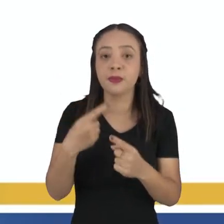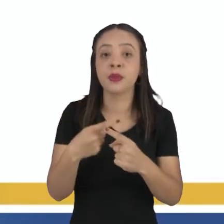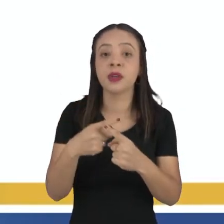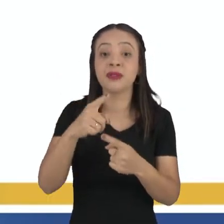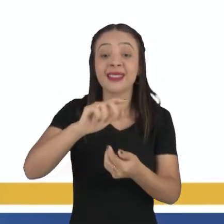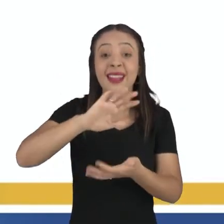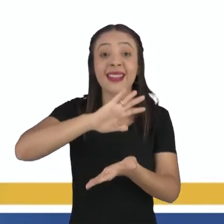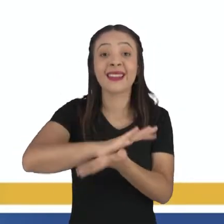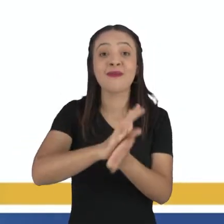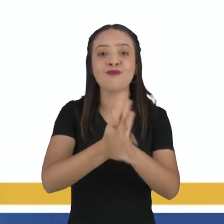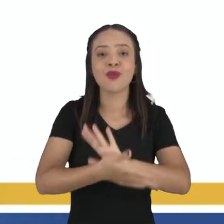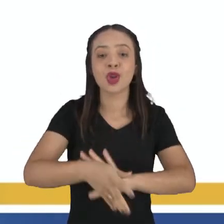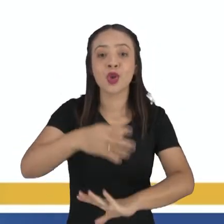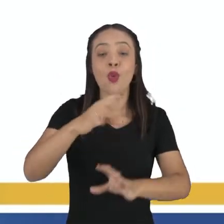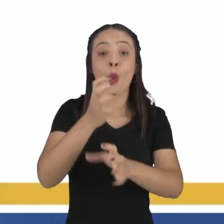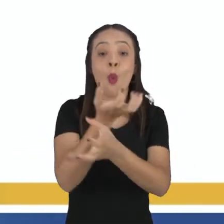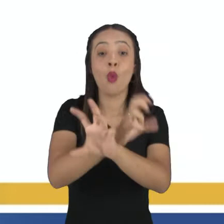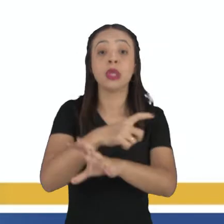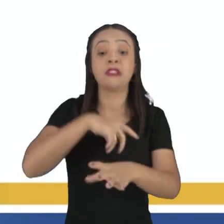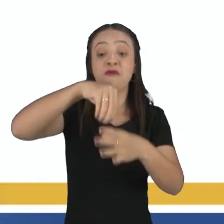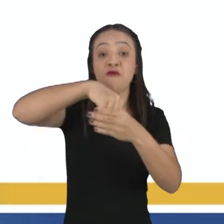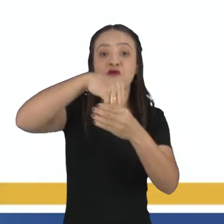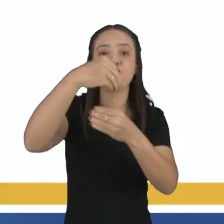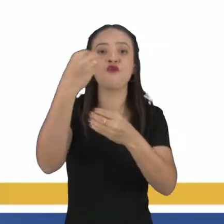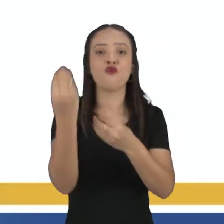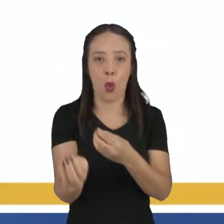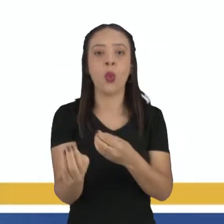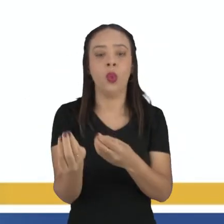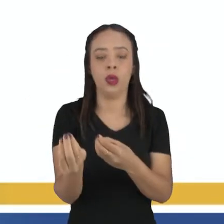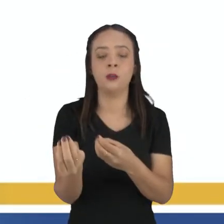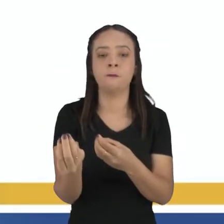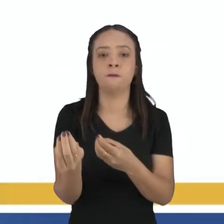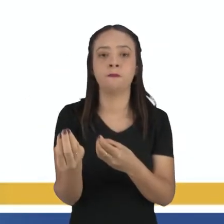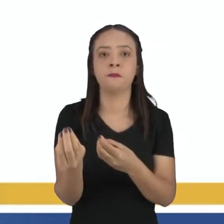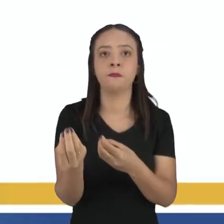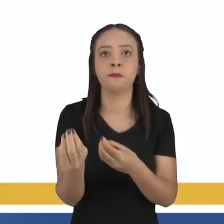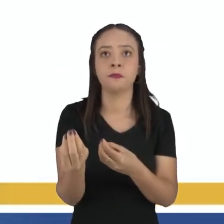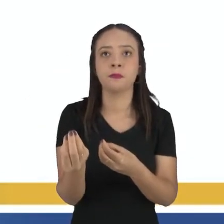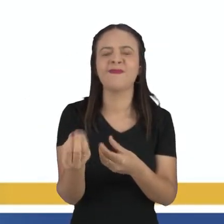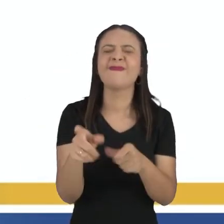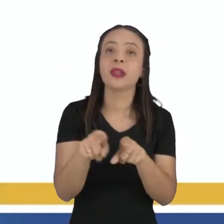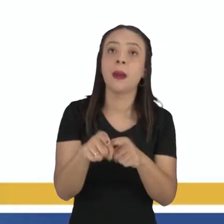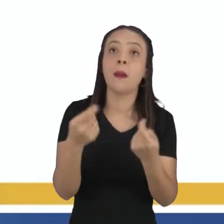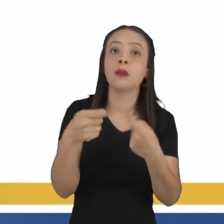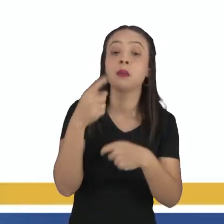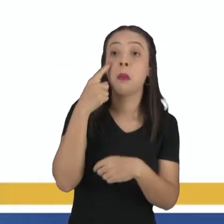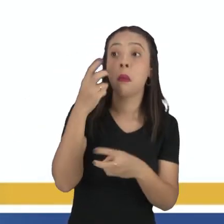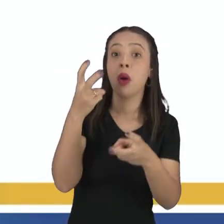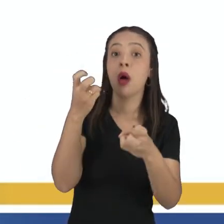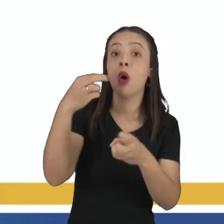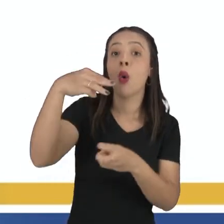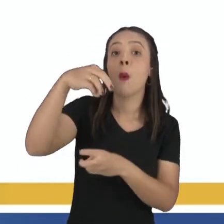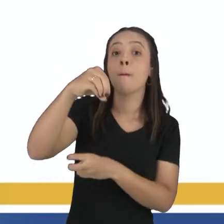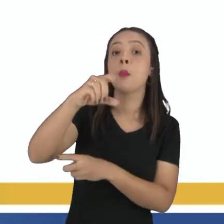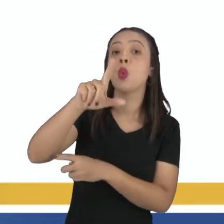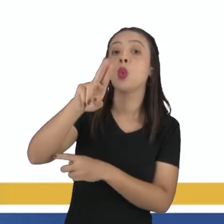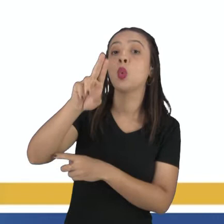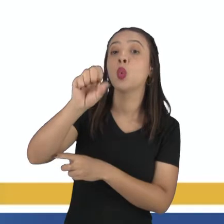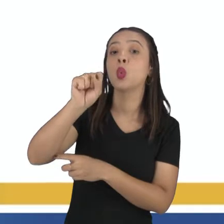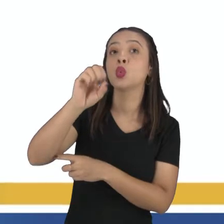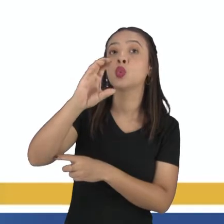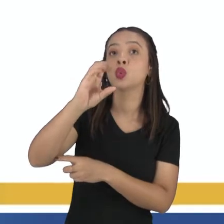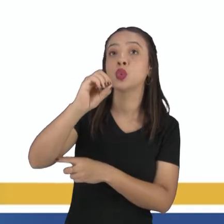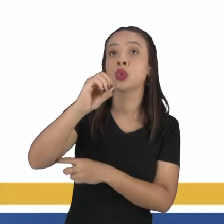externo que ele tem para a proteção do corpo. Então, ele tem um exoesqueleto. Ali, nós estamos vendo também um molusco. O molusco tem uma